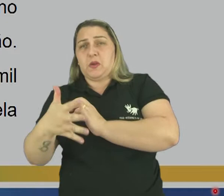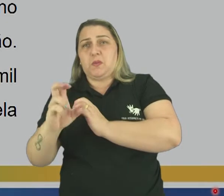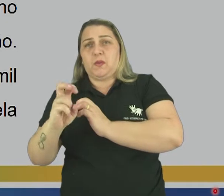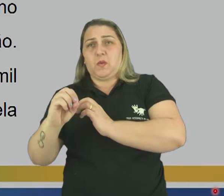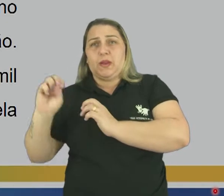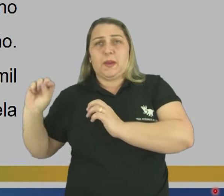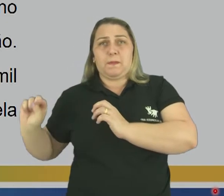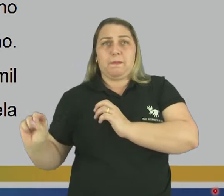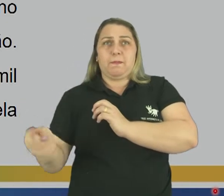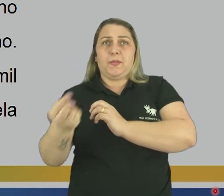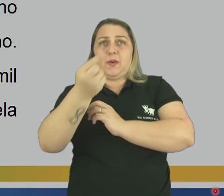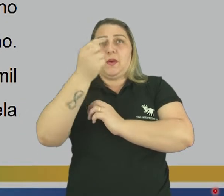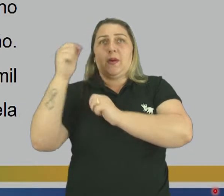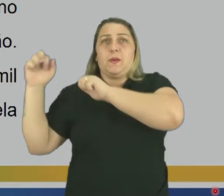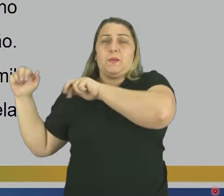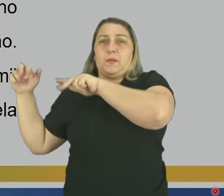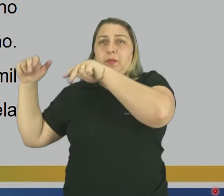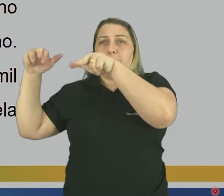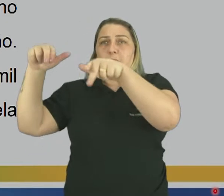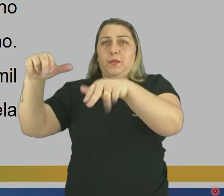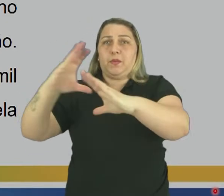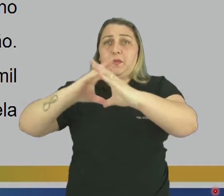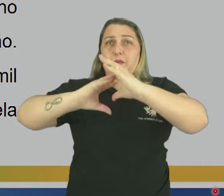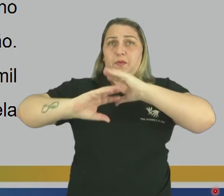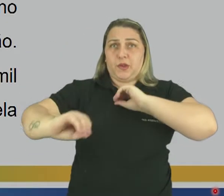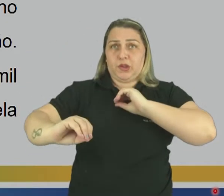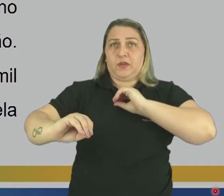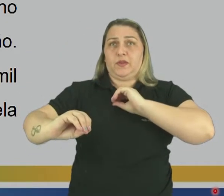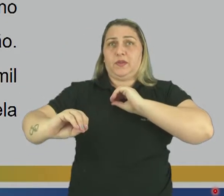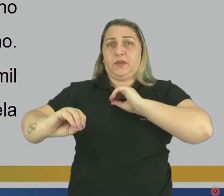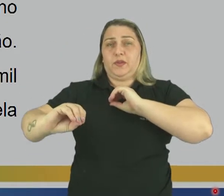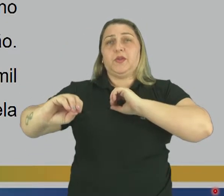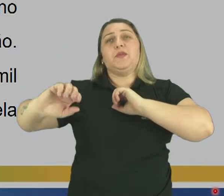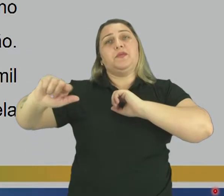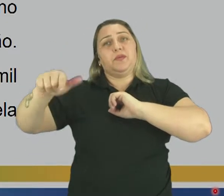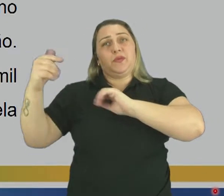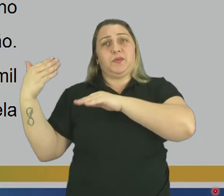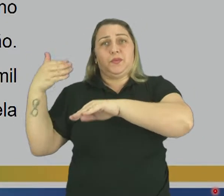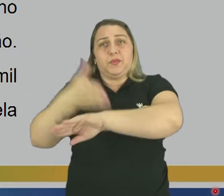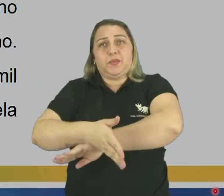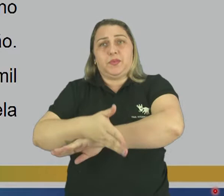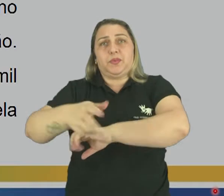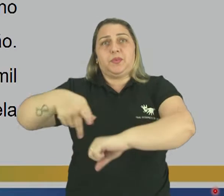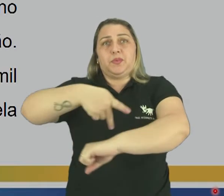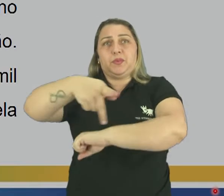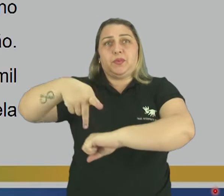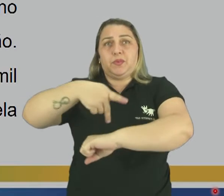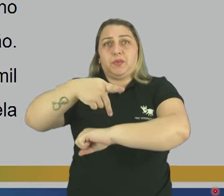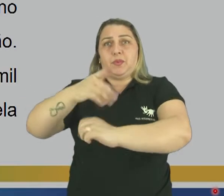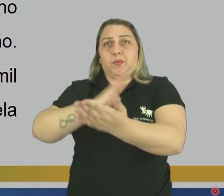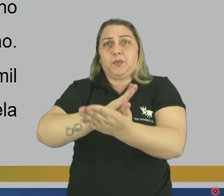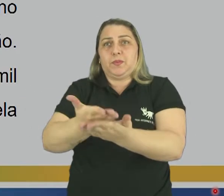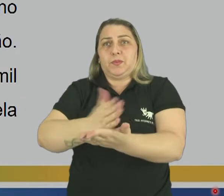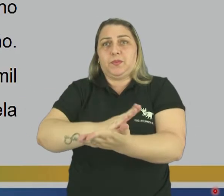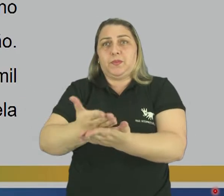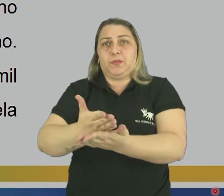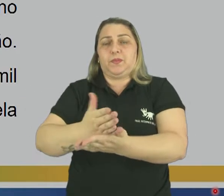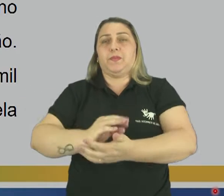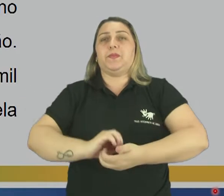de 50 mil imigrantes e refugiados que entraram no país pela fronteira.